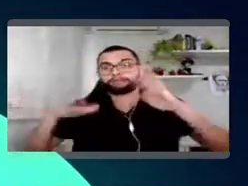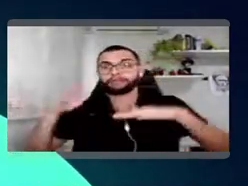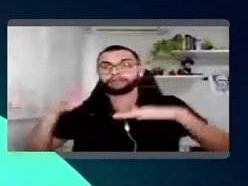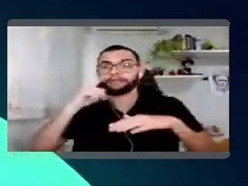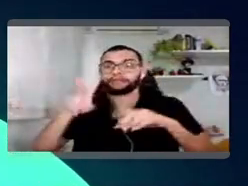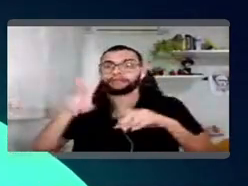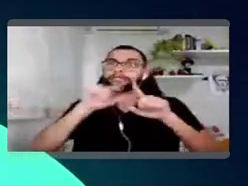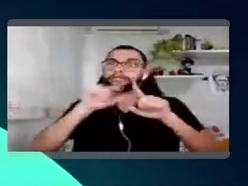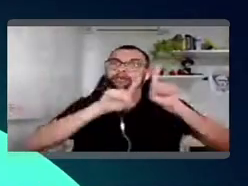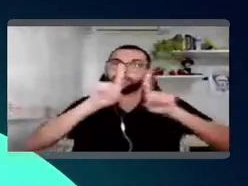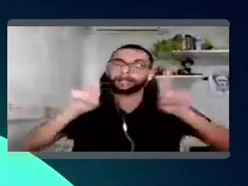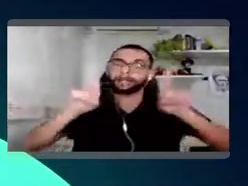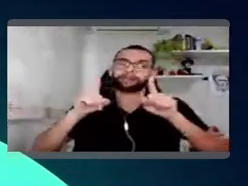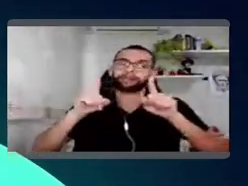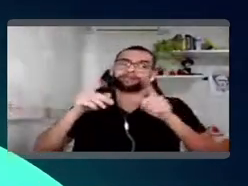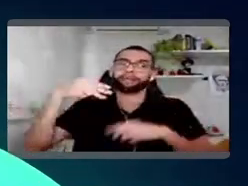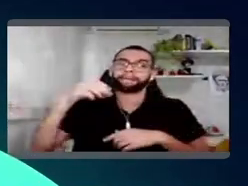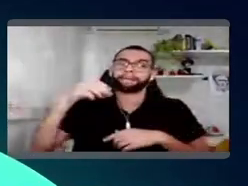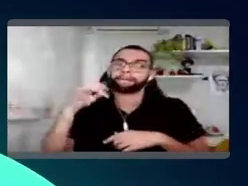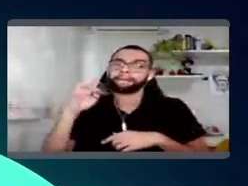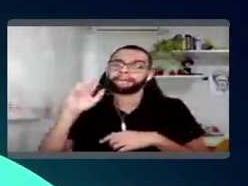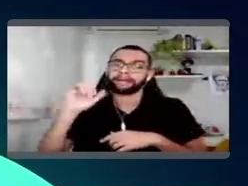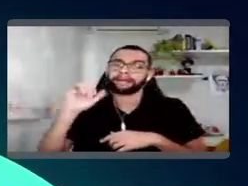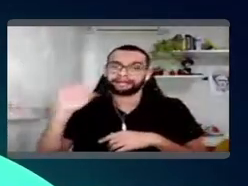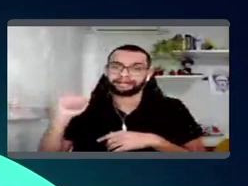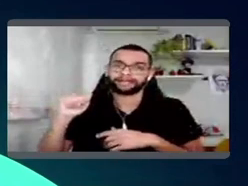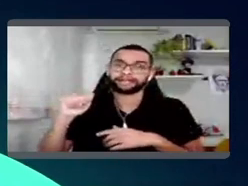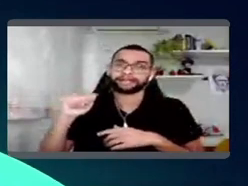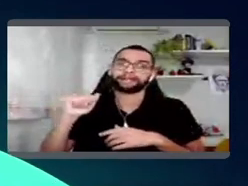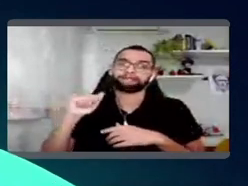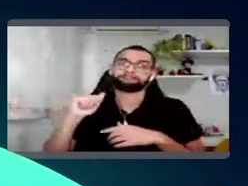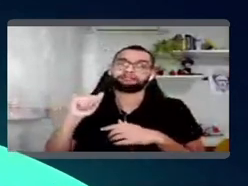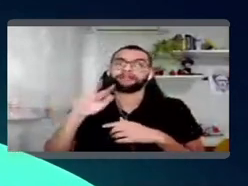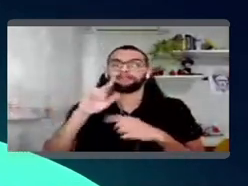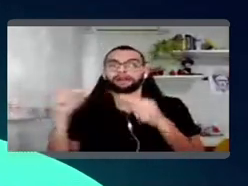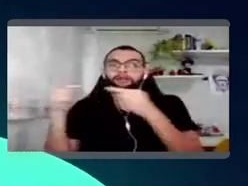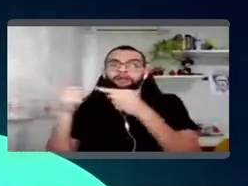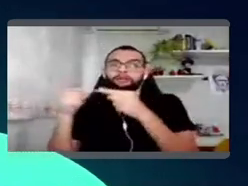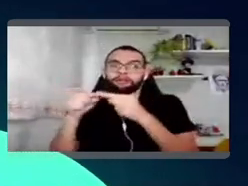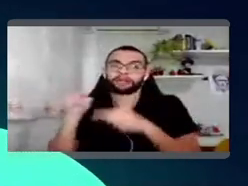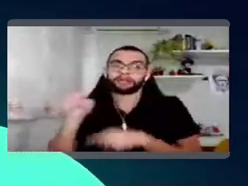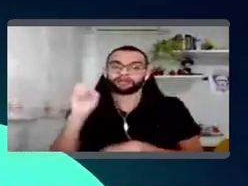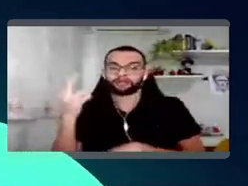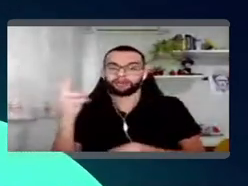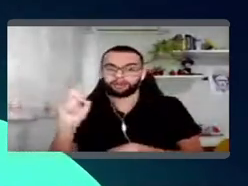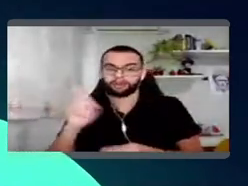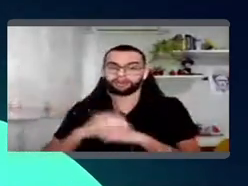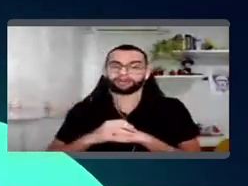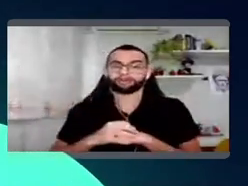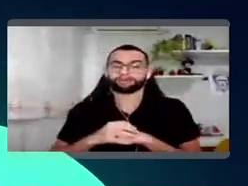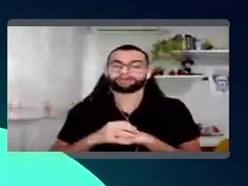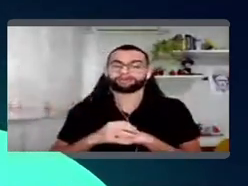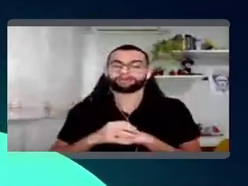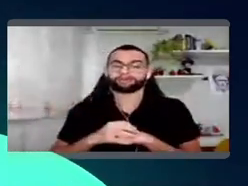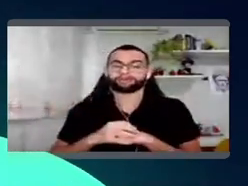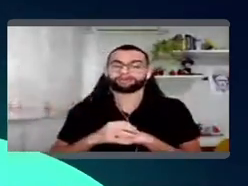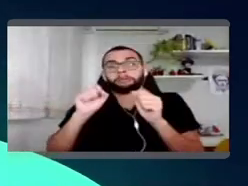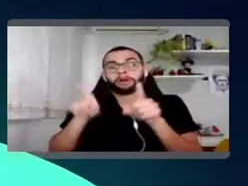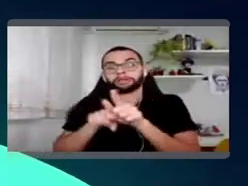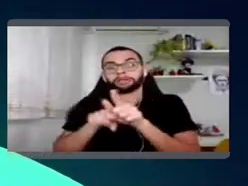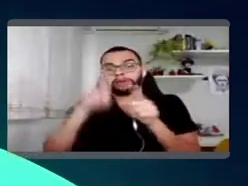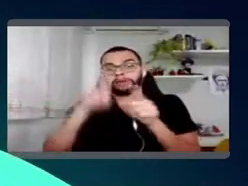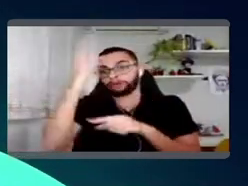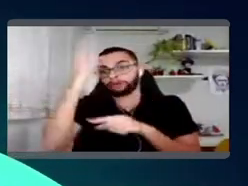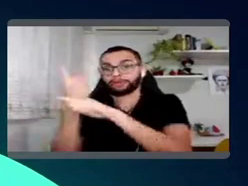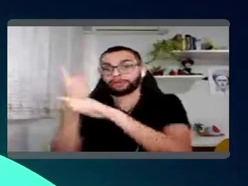métricas, e vê se aquilo realmente faz sentido ou não. E, da mesma forma, você pode ver, olha, todo mundo que está buscando por iPhone aqui e ninguém está comprando.